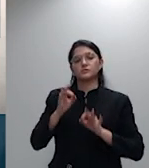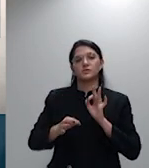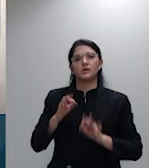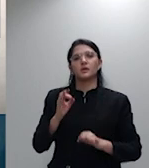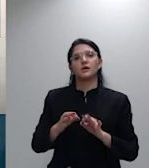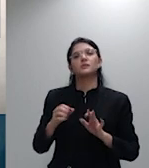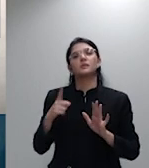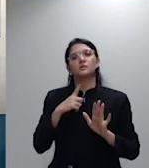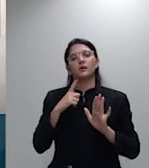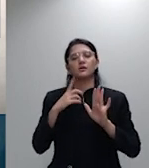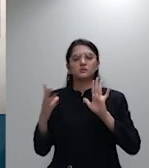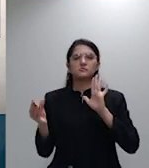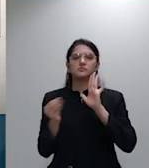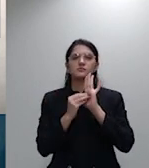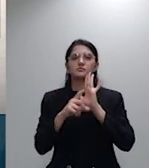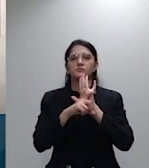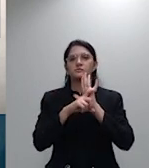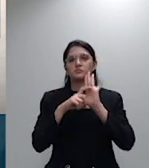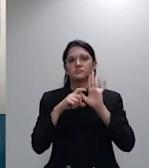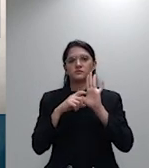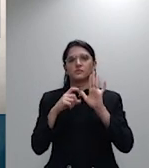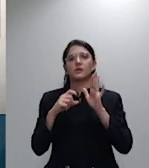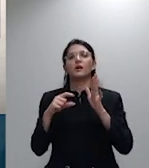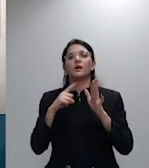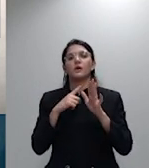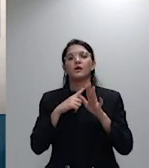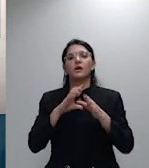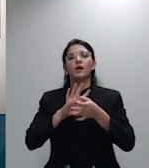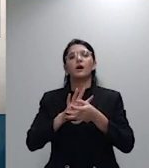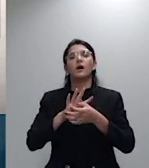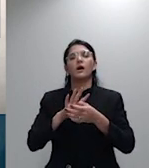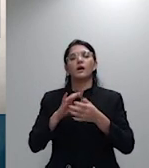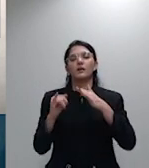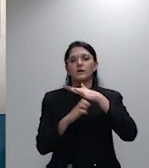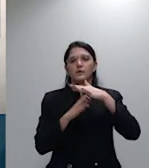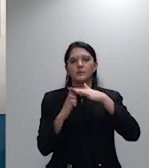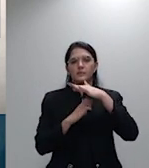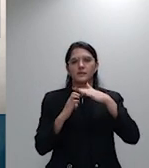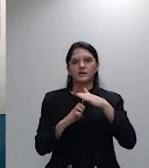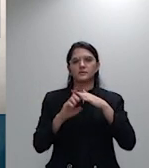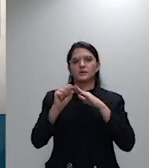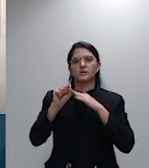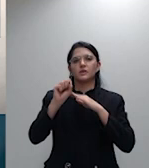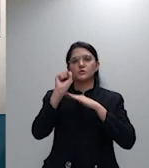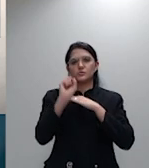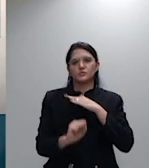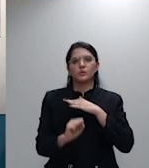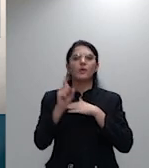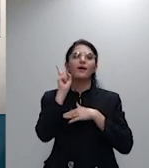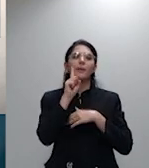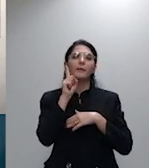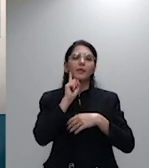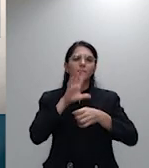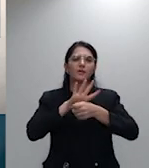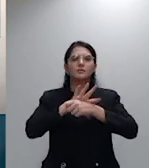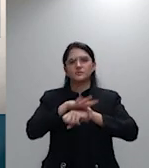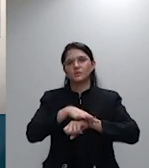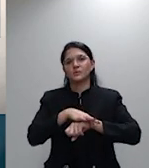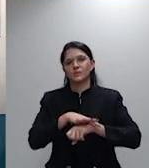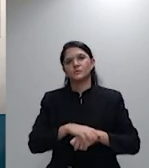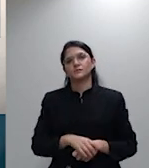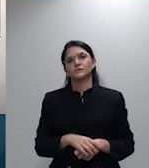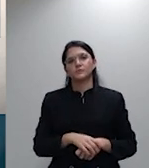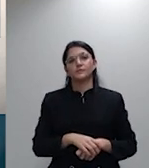América Seguros deveras é certo que a RN 63 2003 efetivamente